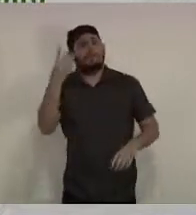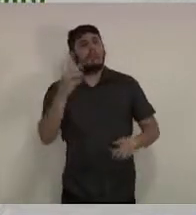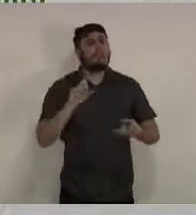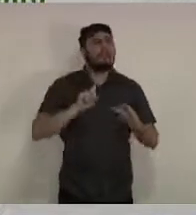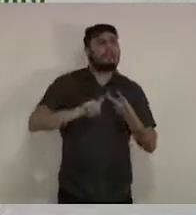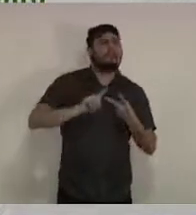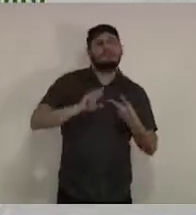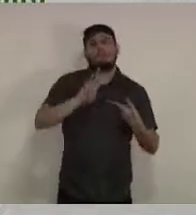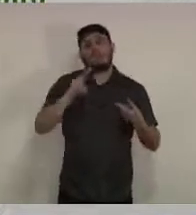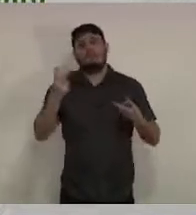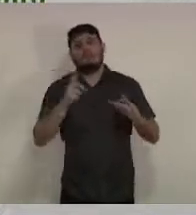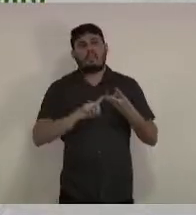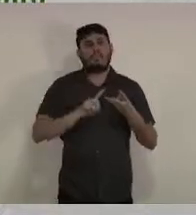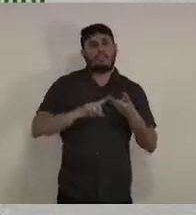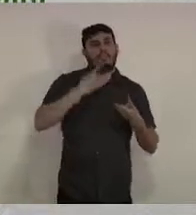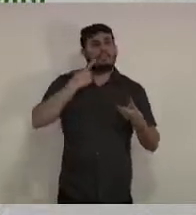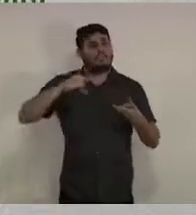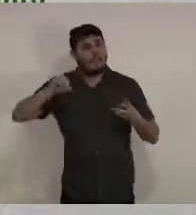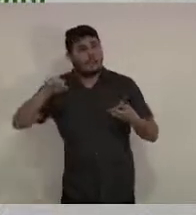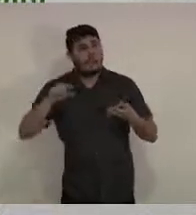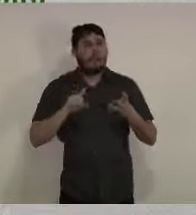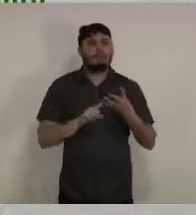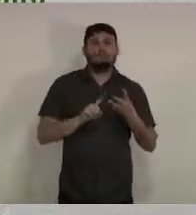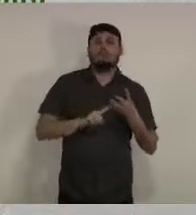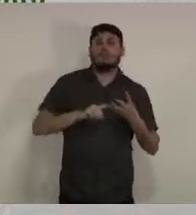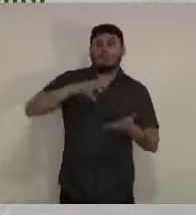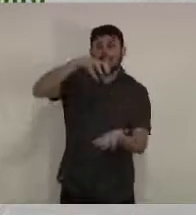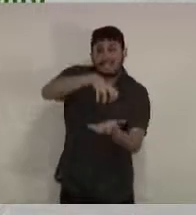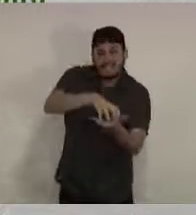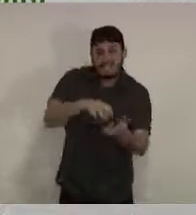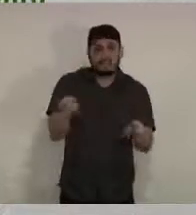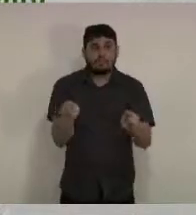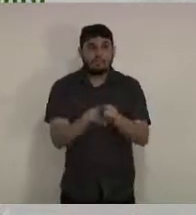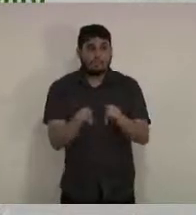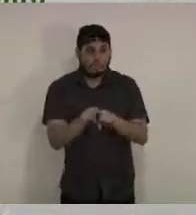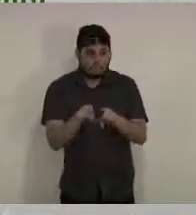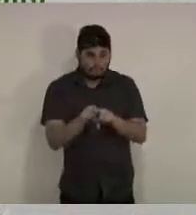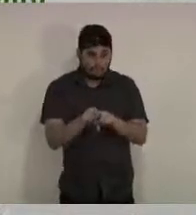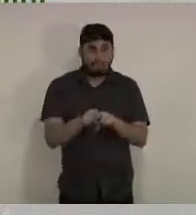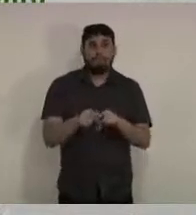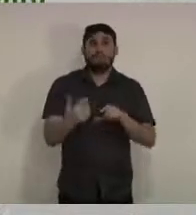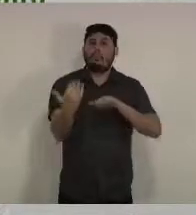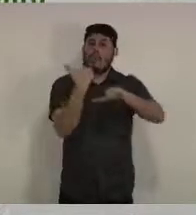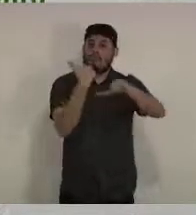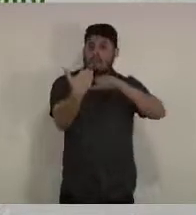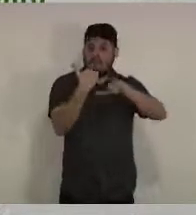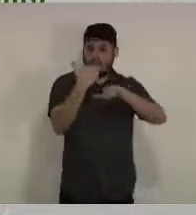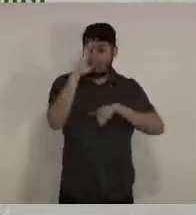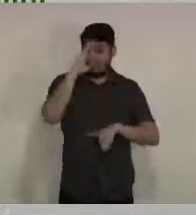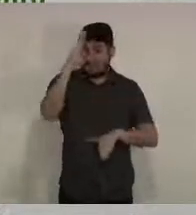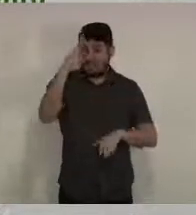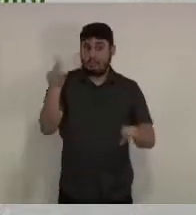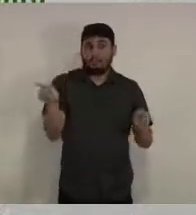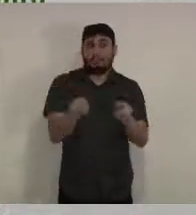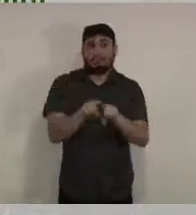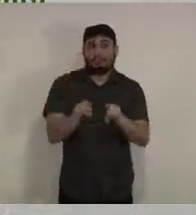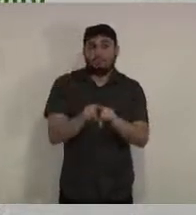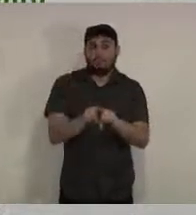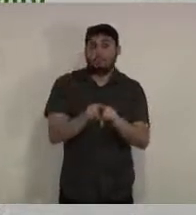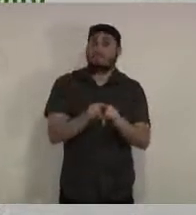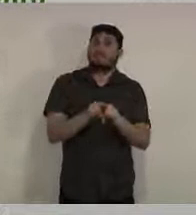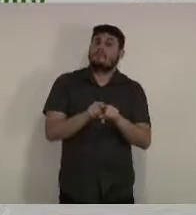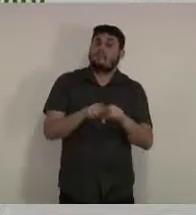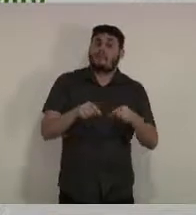Agamemnon Magalhões, Bairro Petrópolis, no Distrito Industrial, na Vila do Murici, onde a gente tem recebido também, nós temos recebido muitas